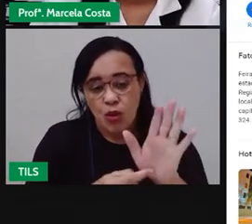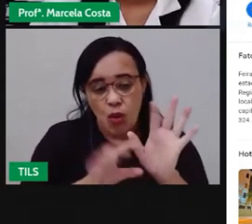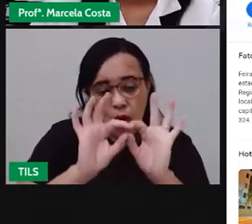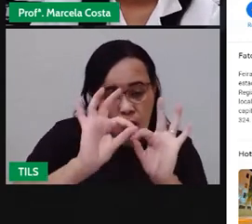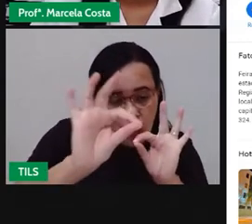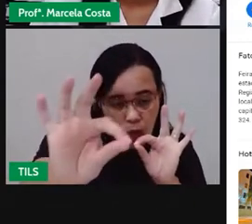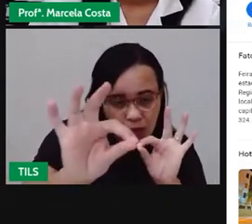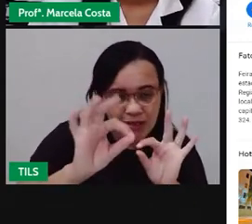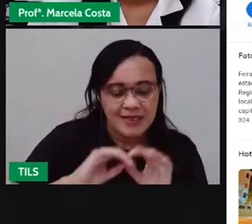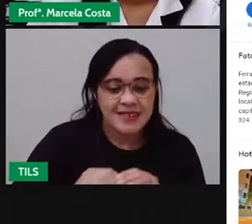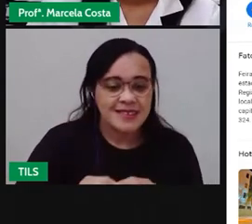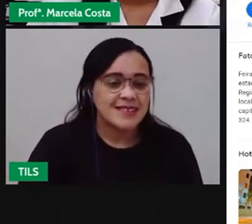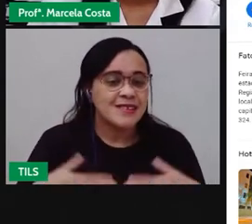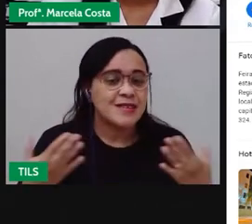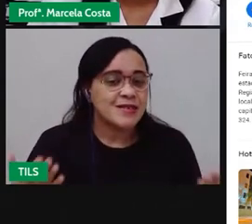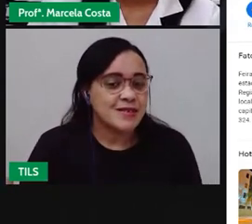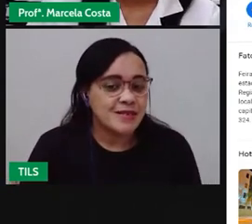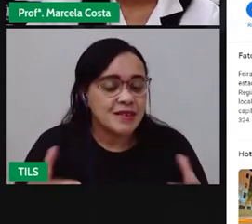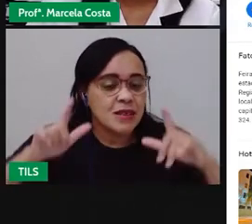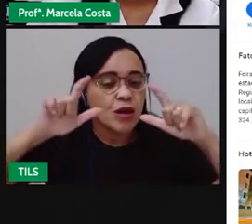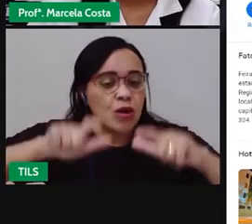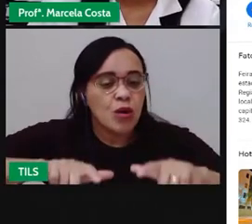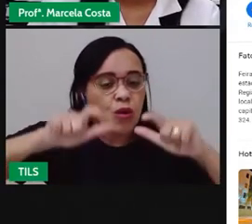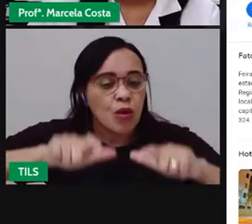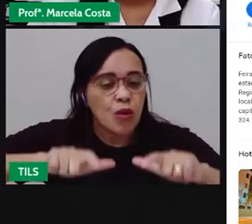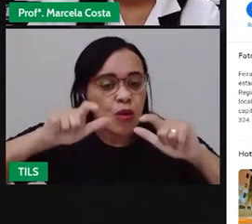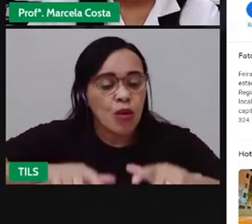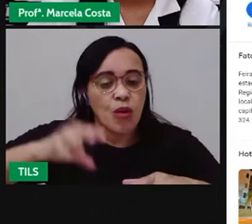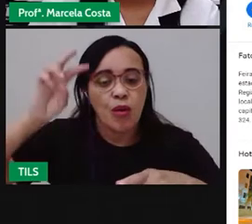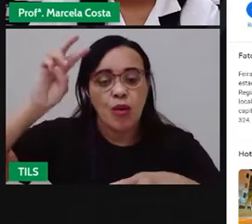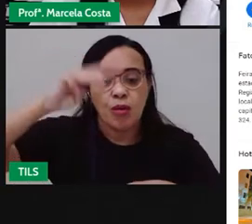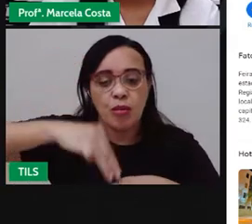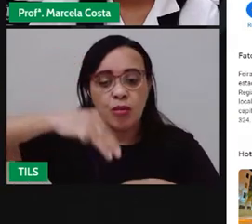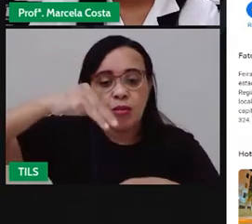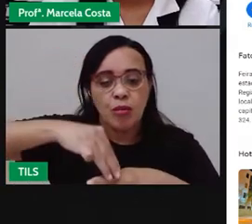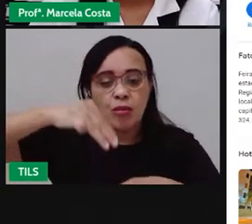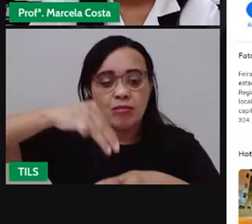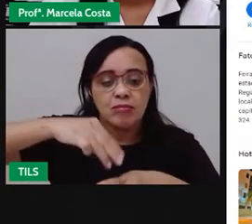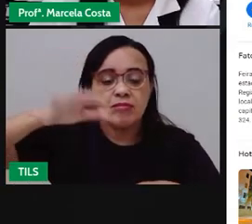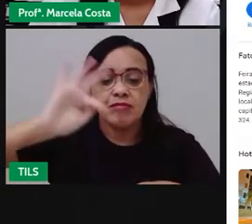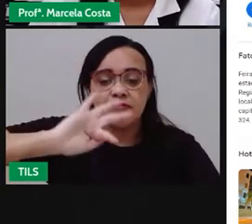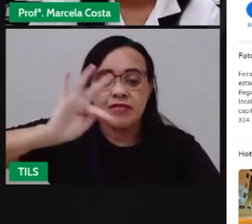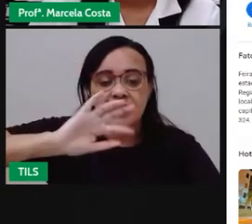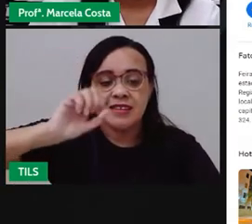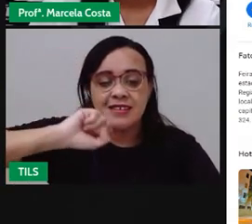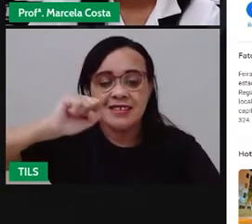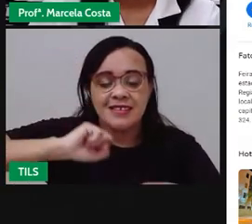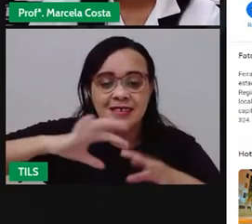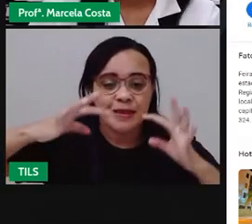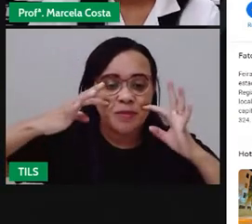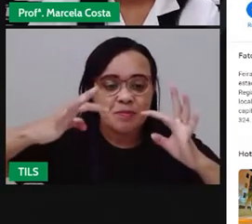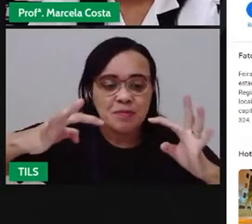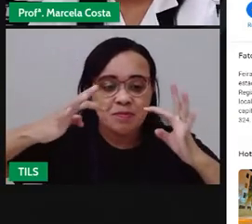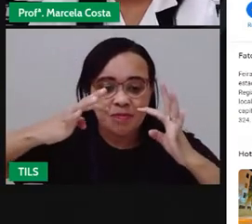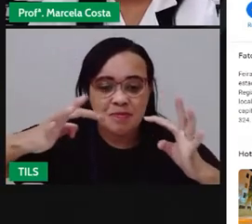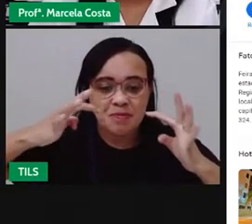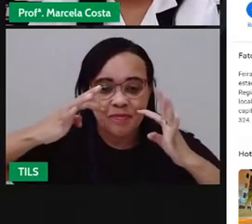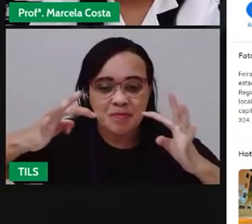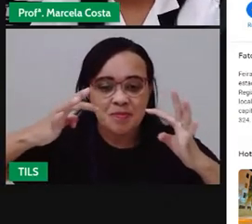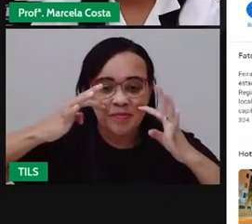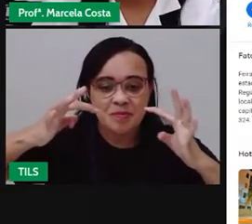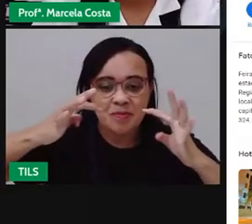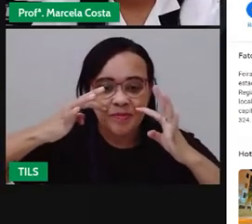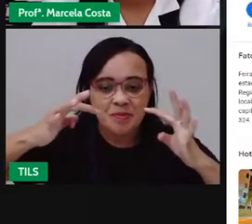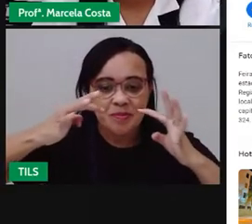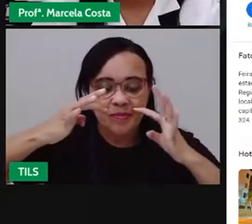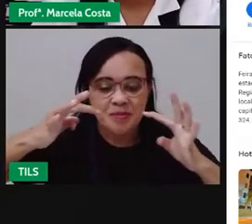a localização do município de Feira de Santana. Observe que aqui, essa parte que está de